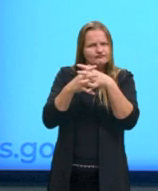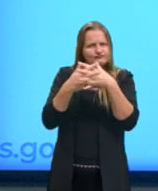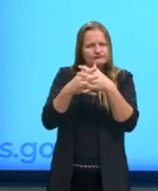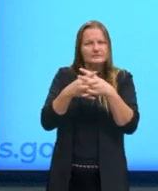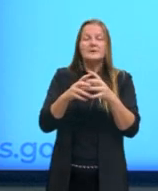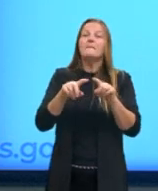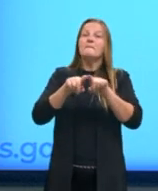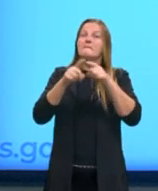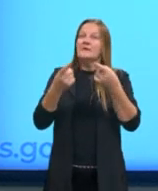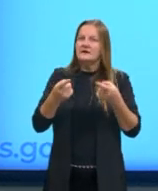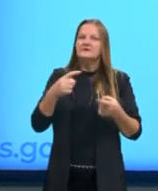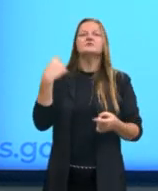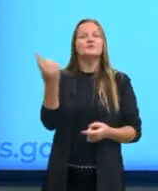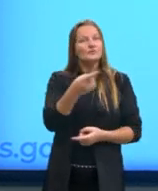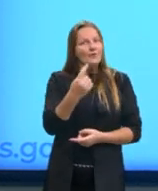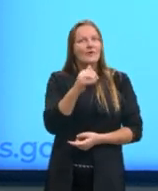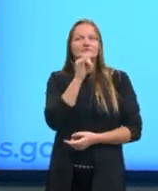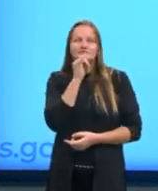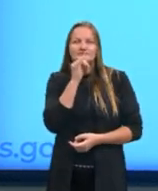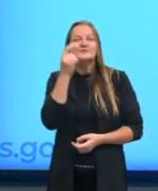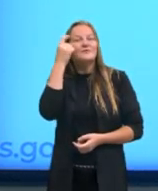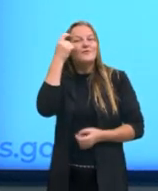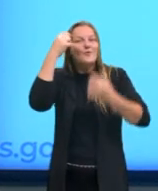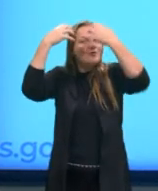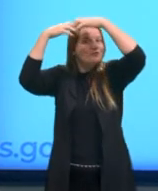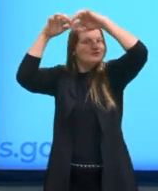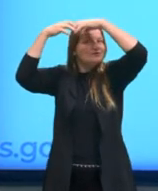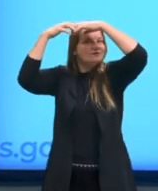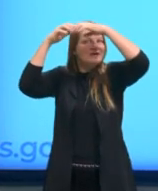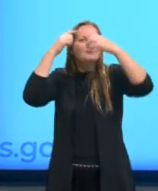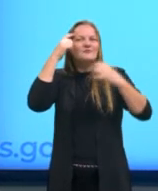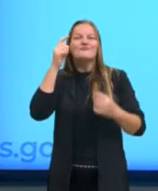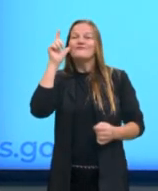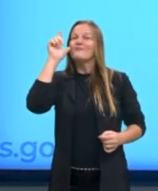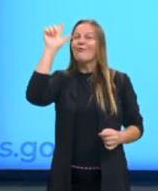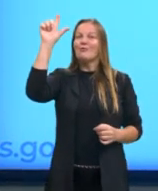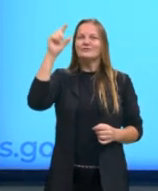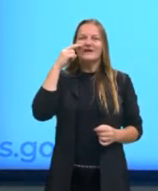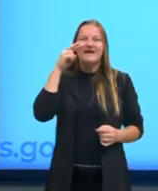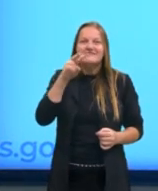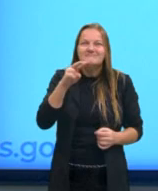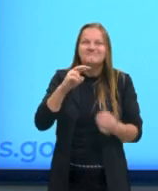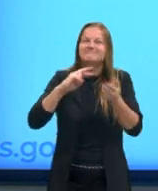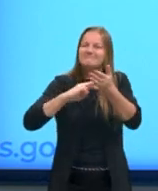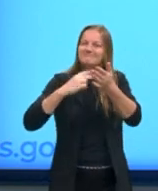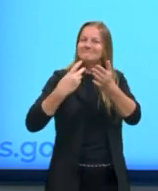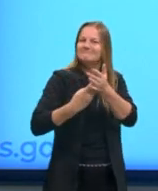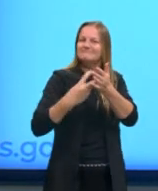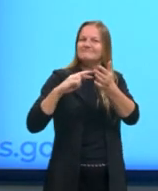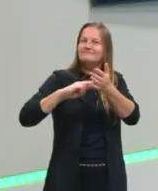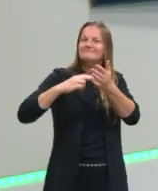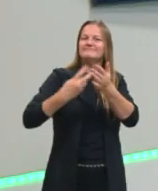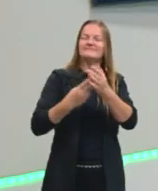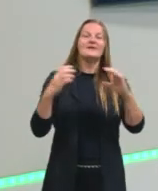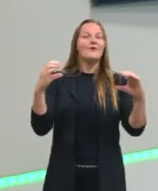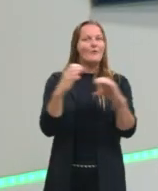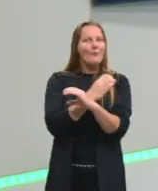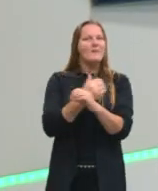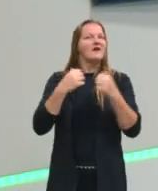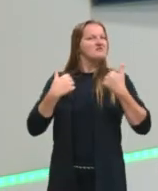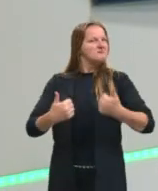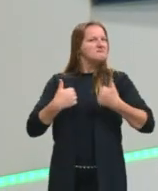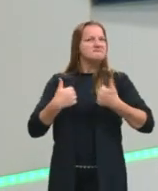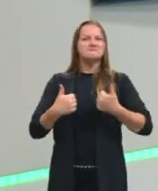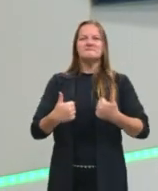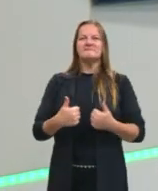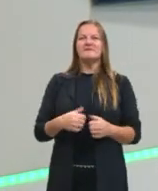E ainda assim, né? O nosso cérebro produz, né? A significação completa daquela palavra.